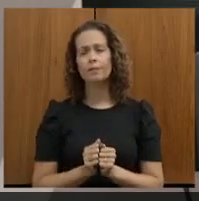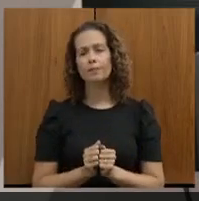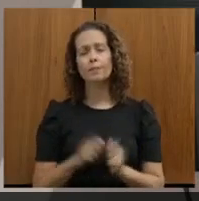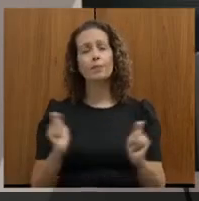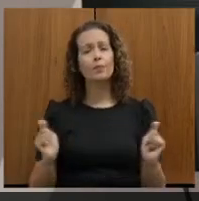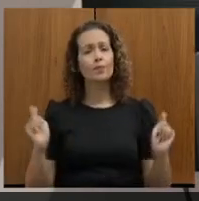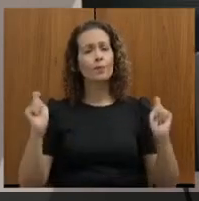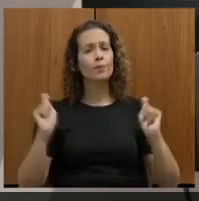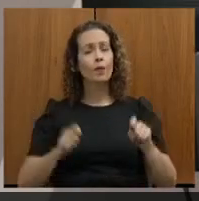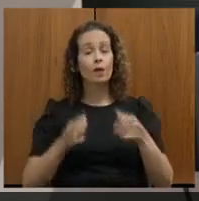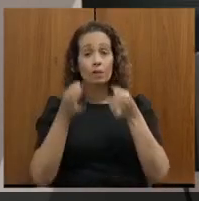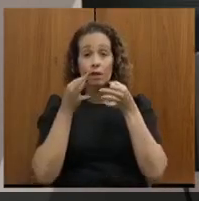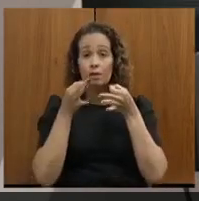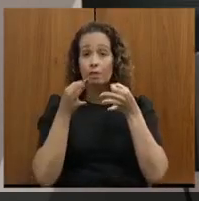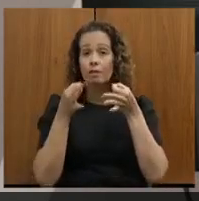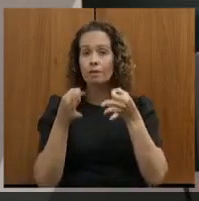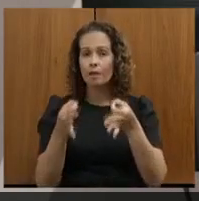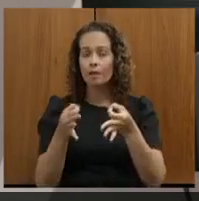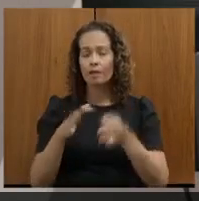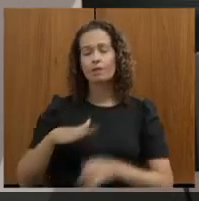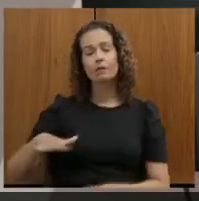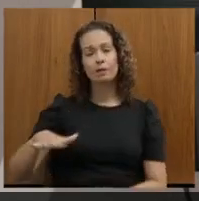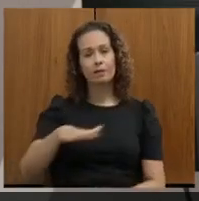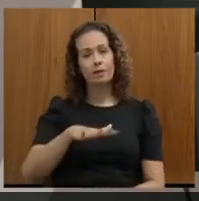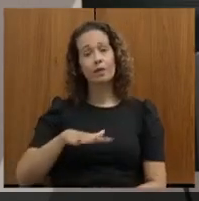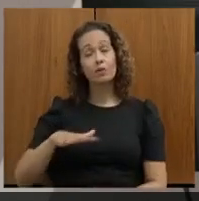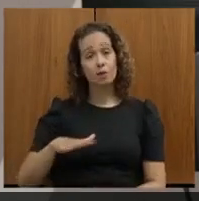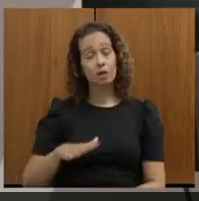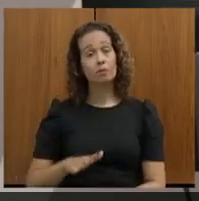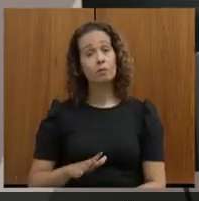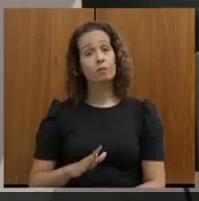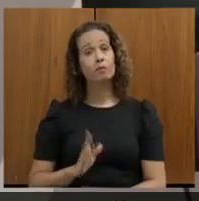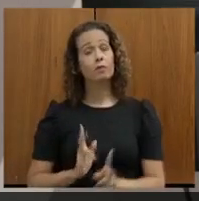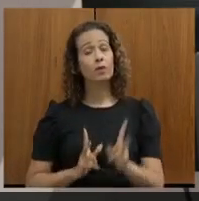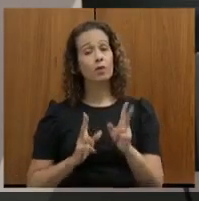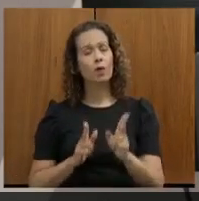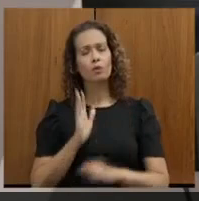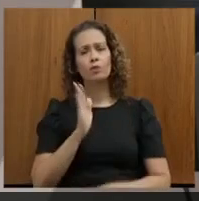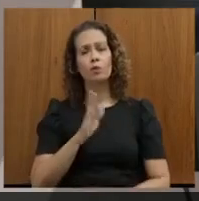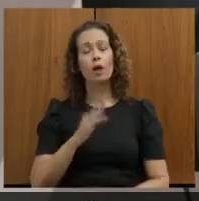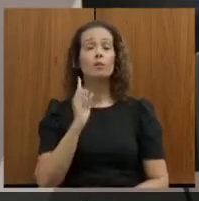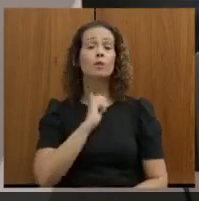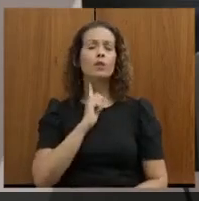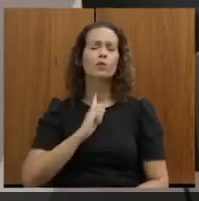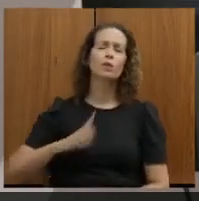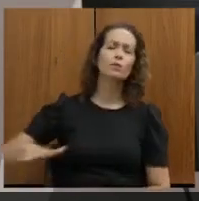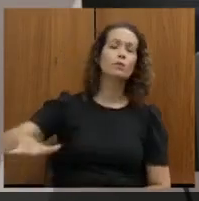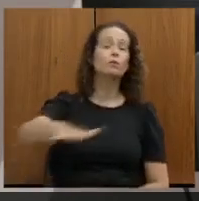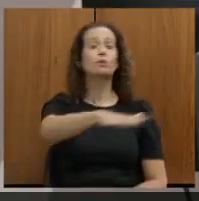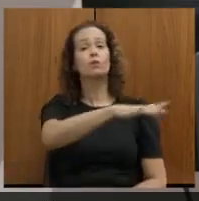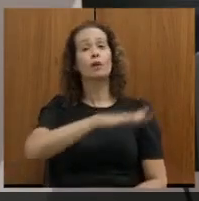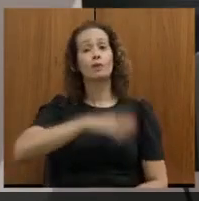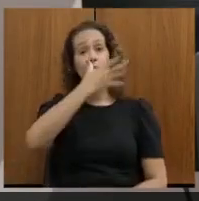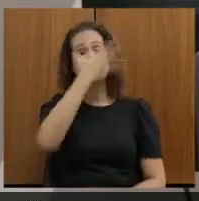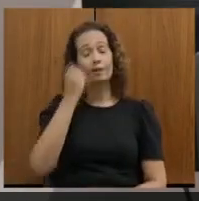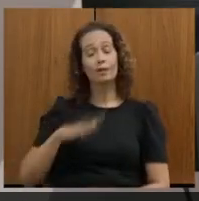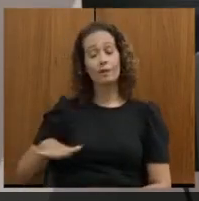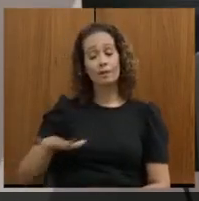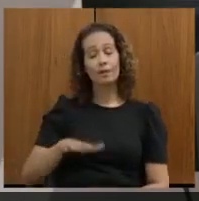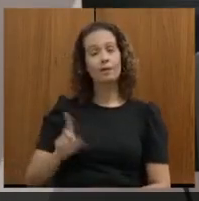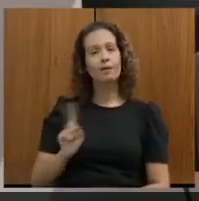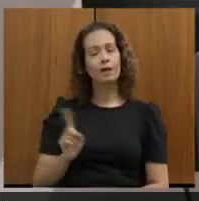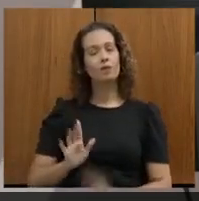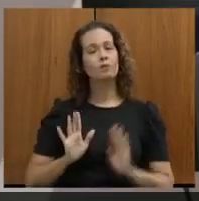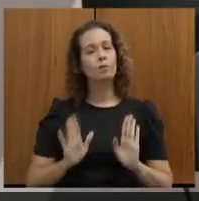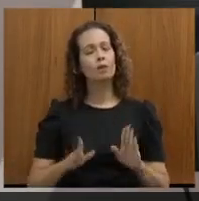muito atentos para aquela região, como tem olhado para toda Minas Gerais e nunca esqueceu aquela região. Mas a gente tem que